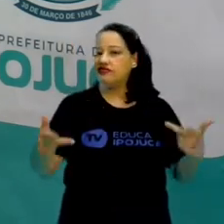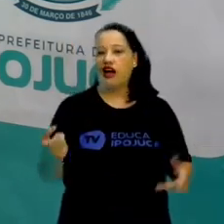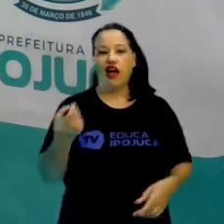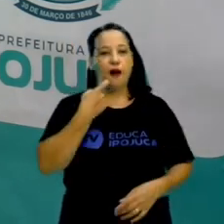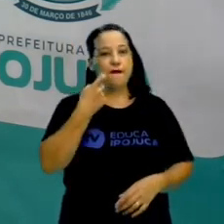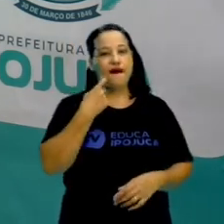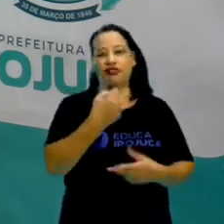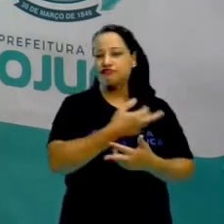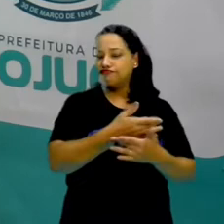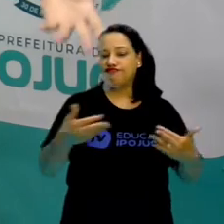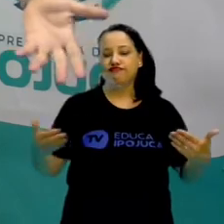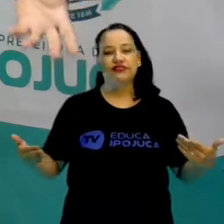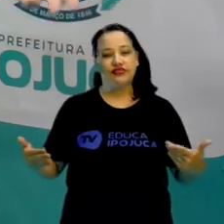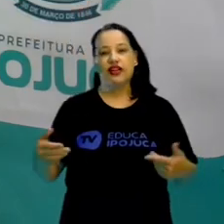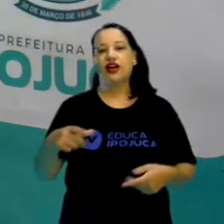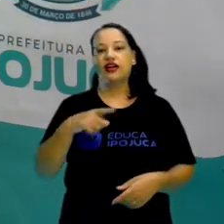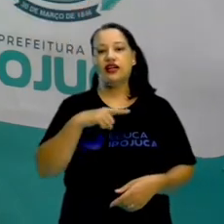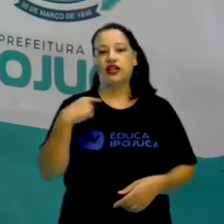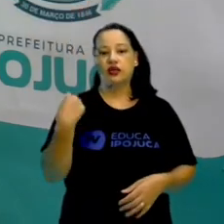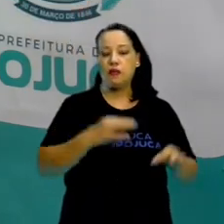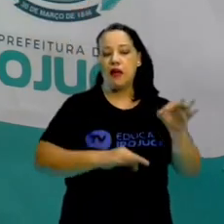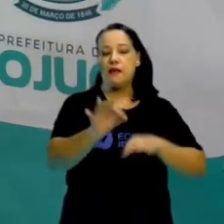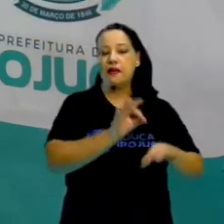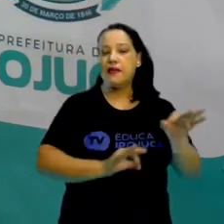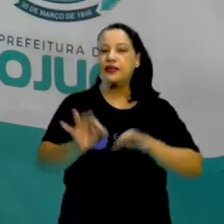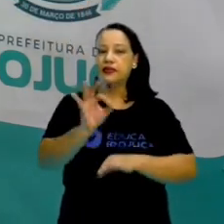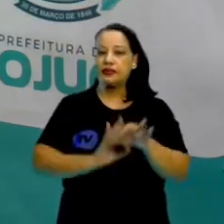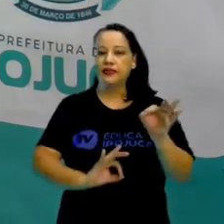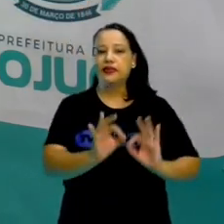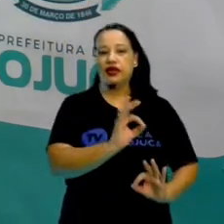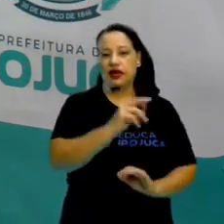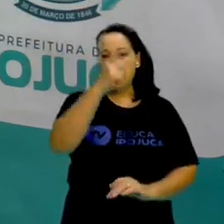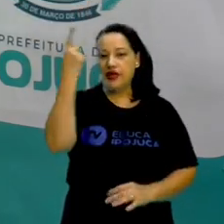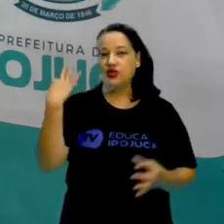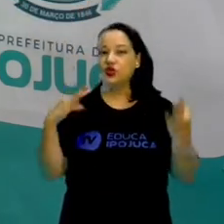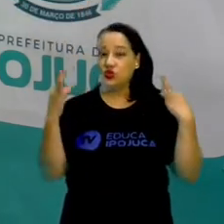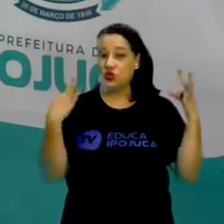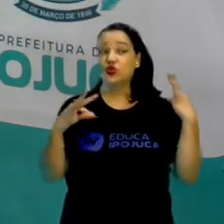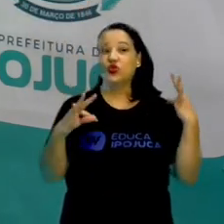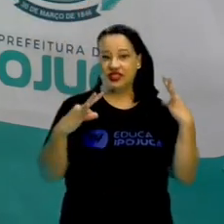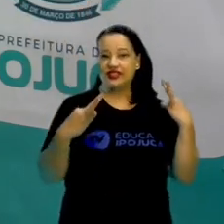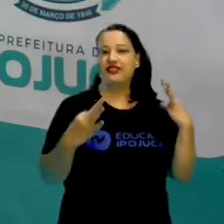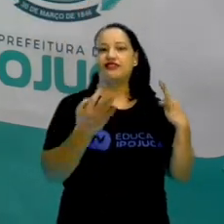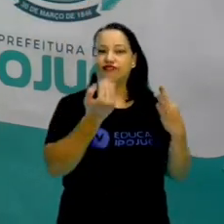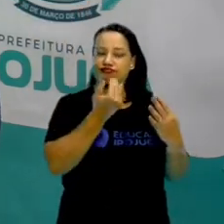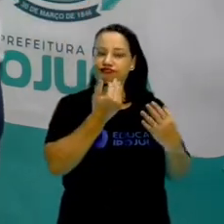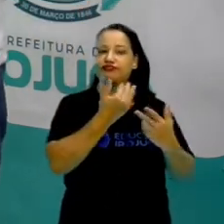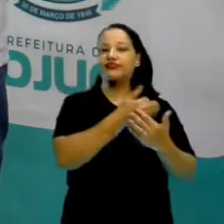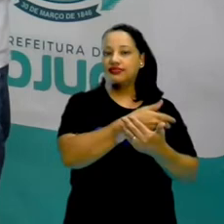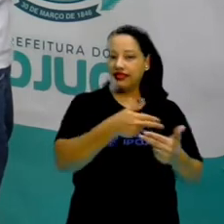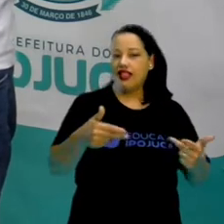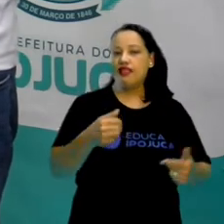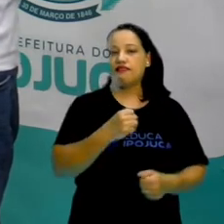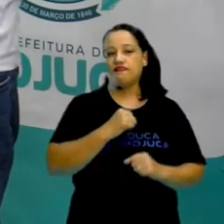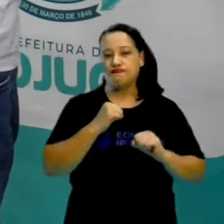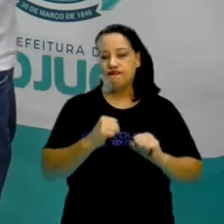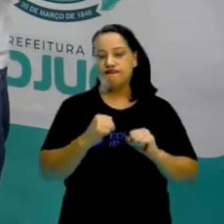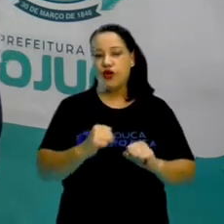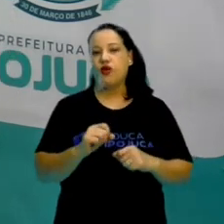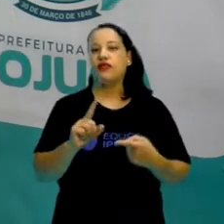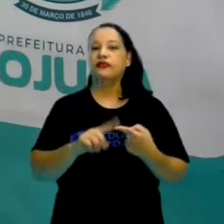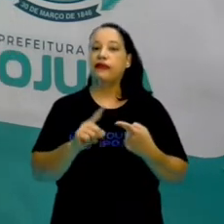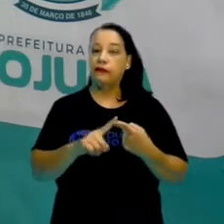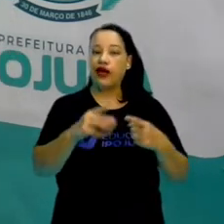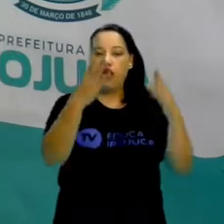peixes deliciosos que nós preparamos aqui e que os turistas podem consumir, né? Então nós temos até isso para os